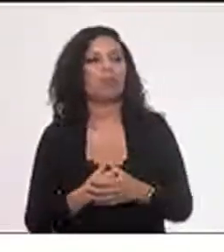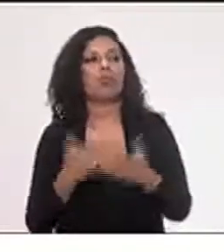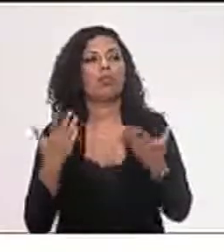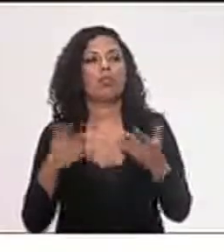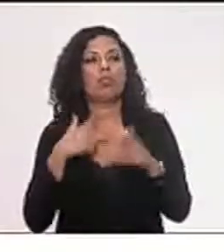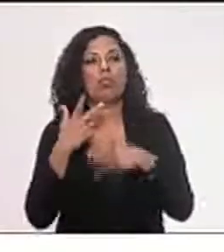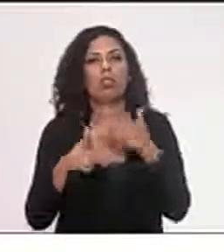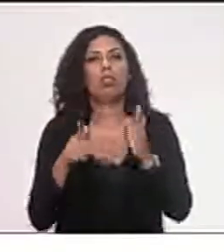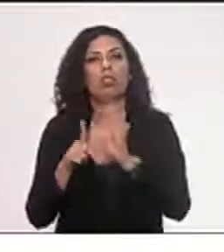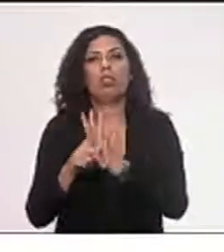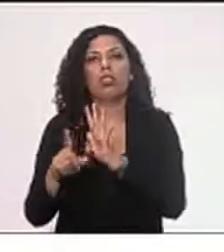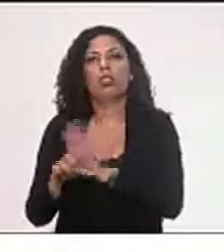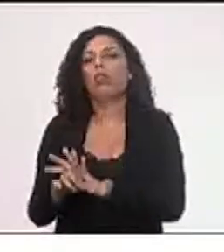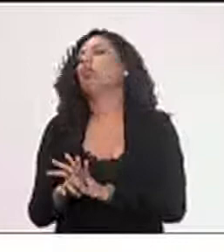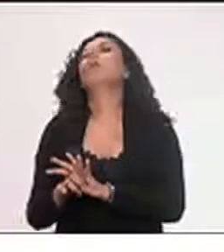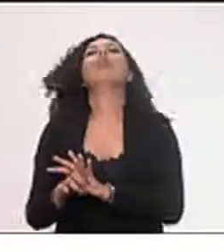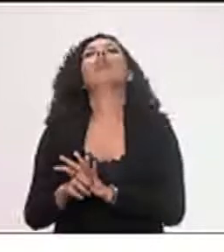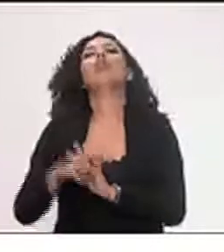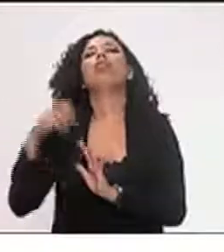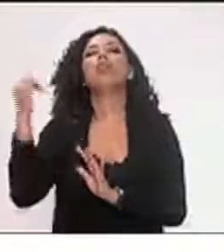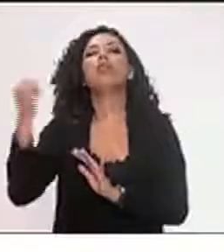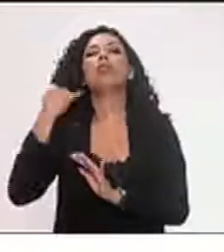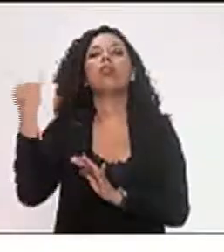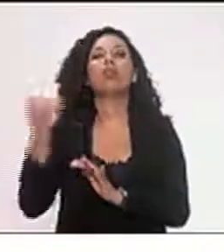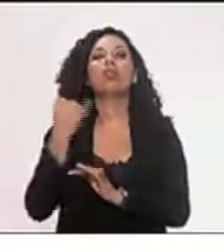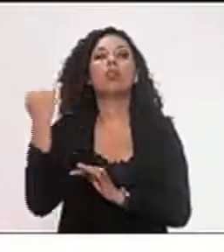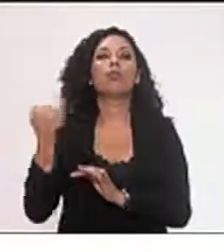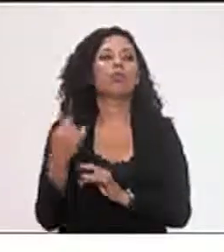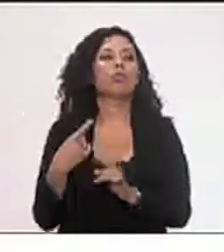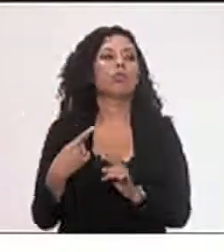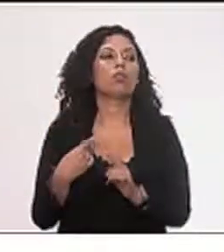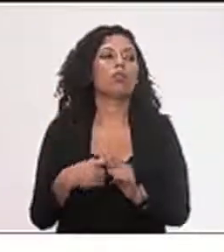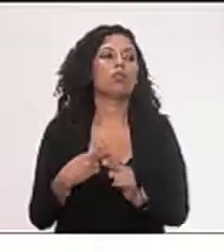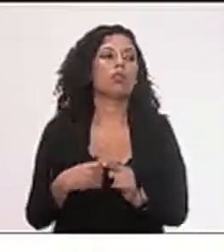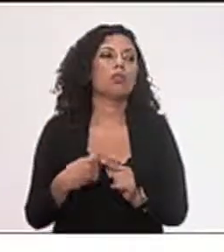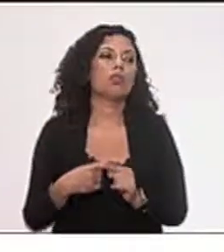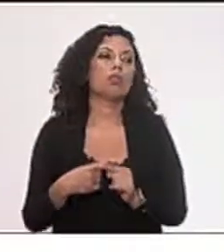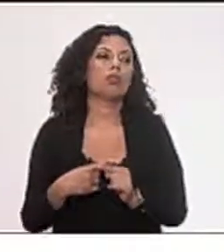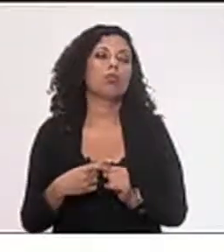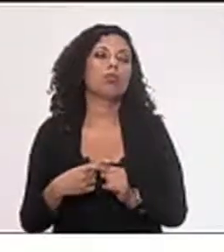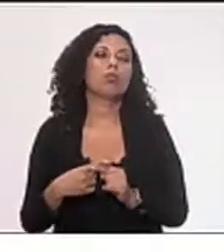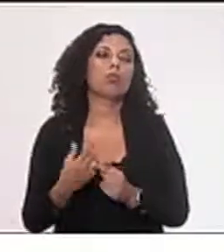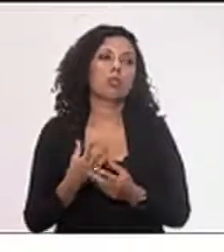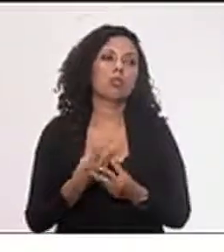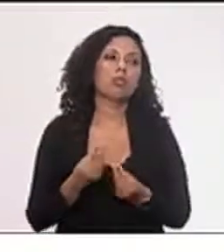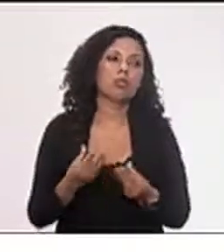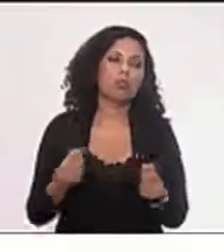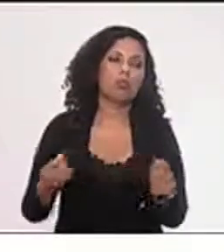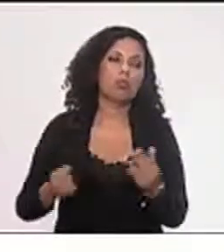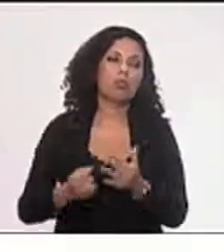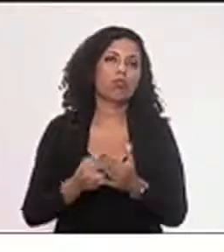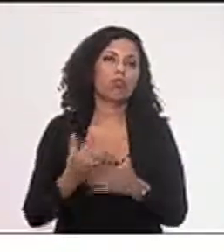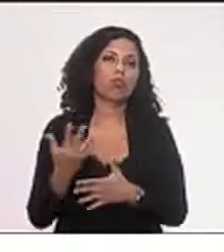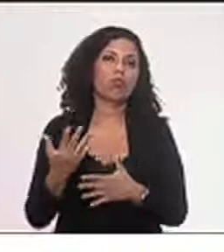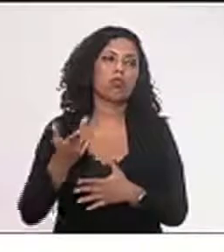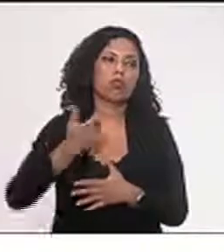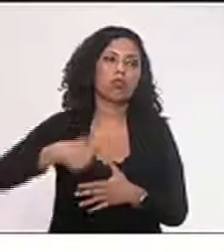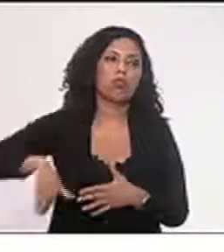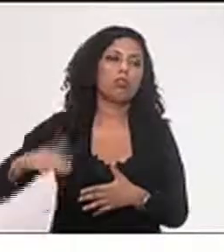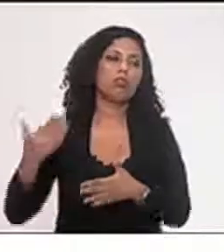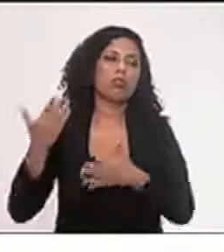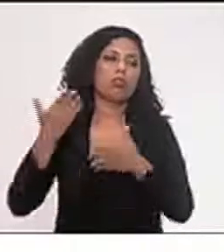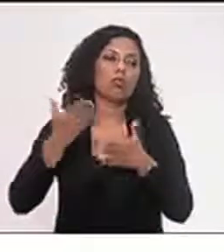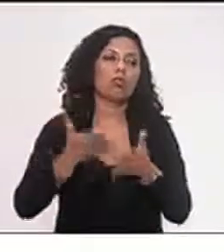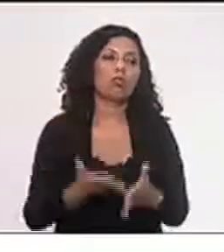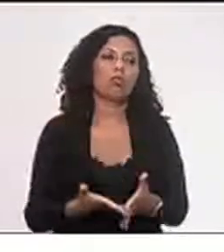que o projeto é importante, tendo em vista que muitas vezes nós chegamos a